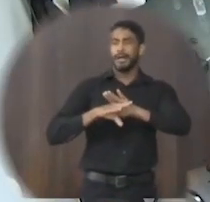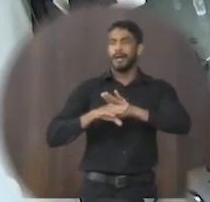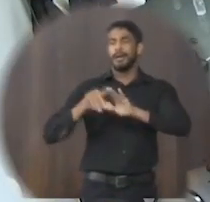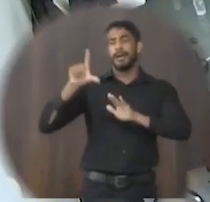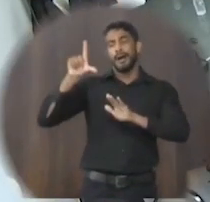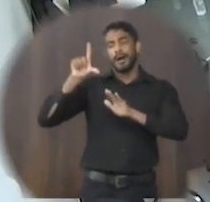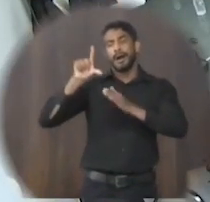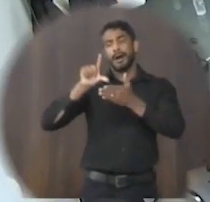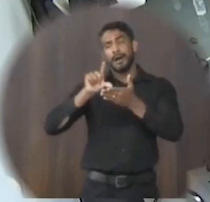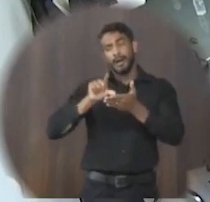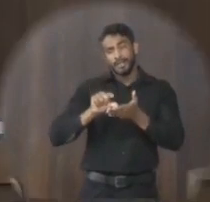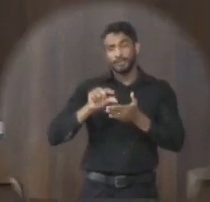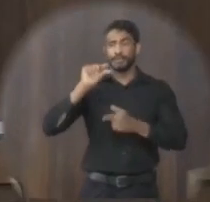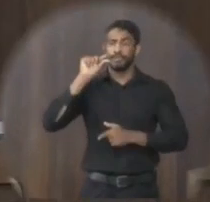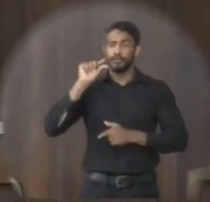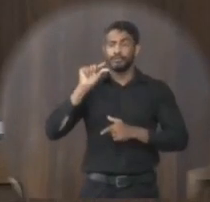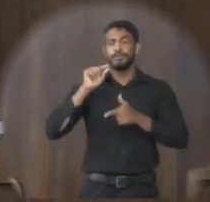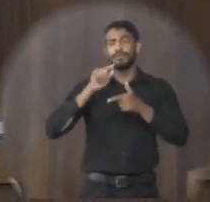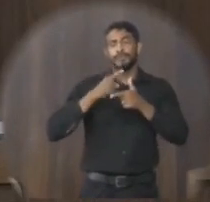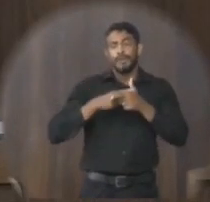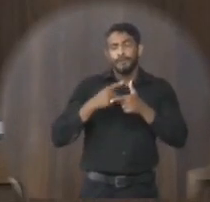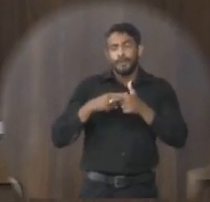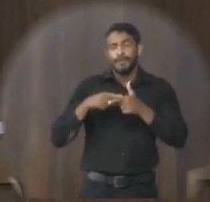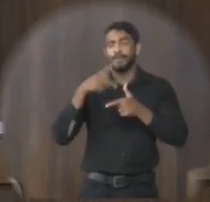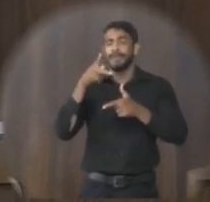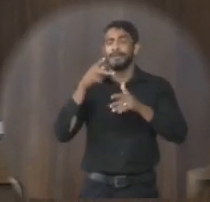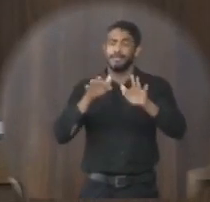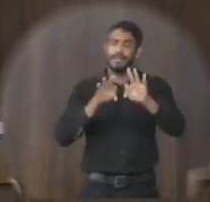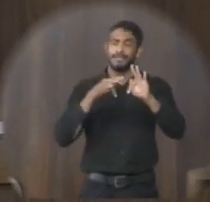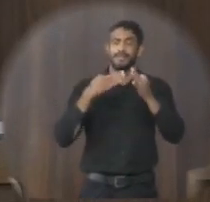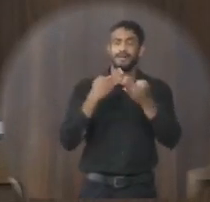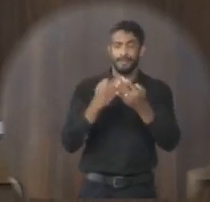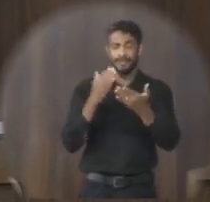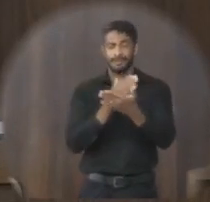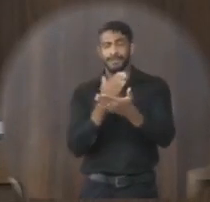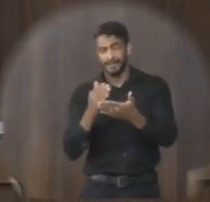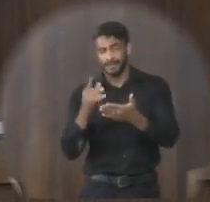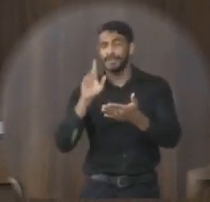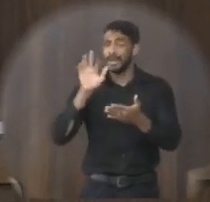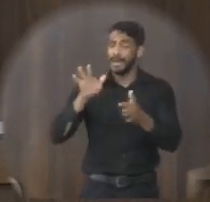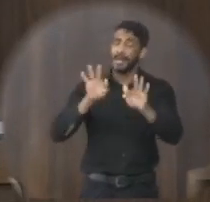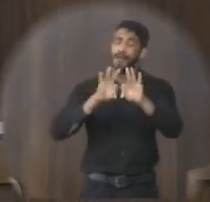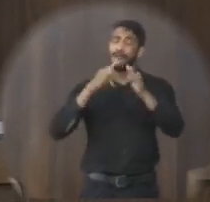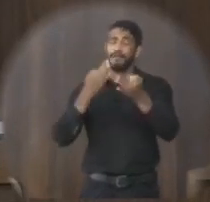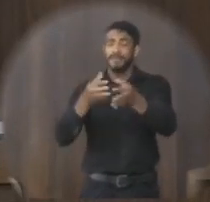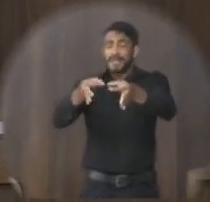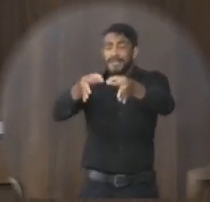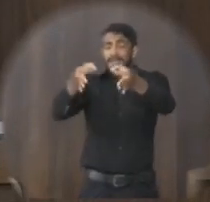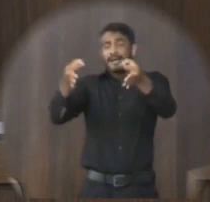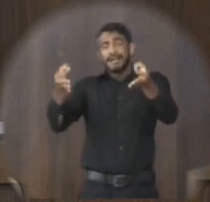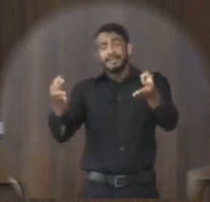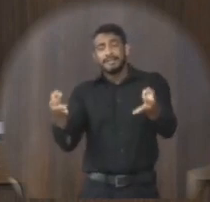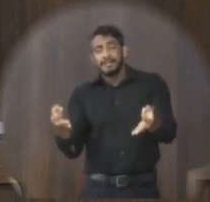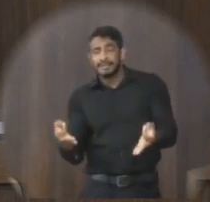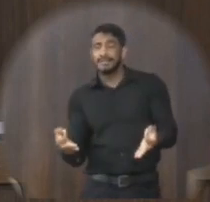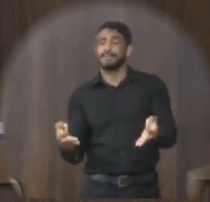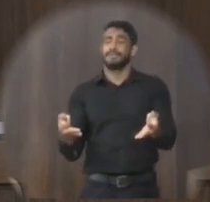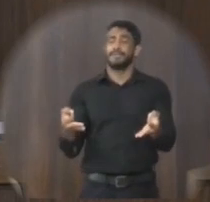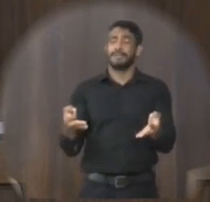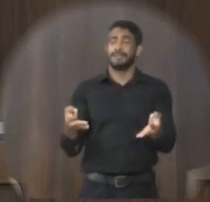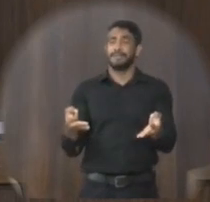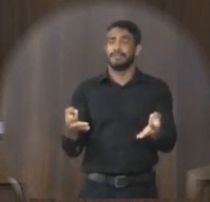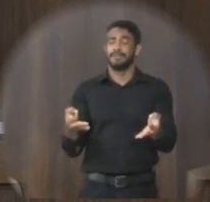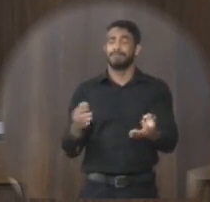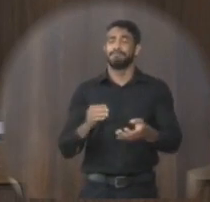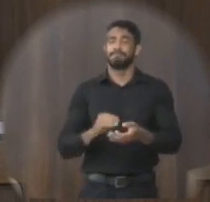um pouco a situação dessas famílias. Nós sabemos que grande parte são famílias carentes que vêm de uma vulnerabilidade muito